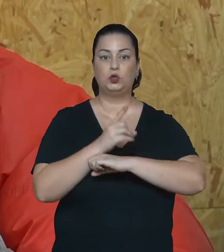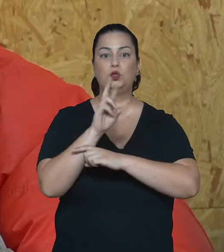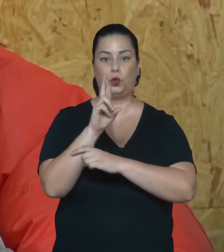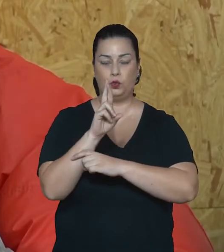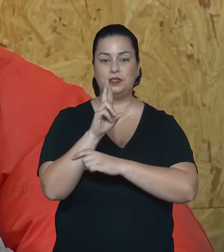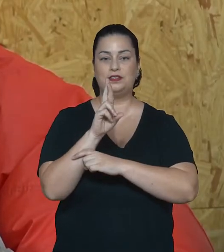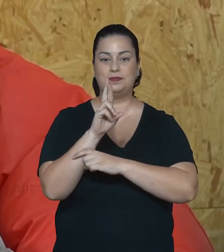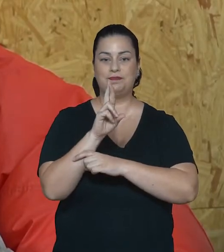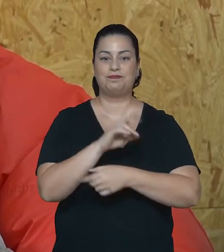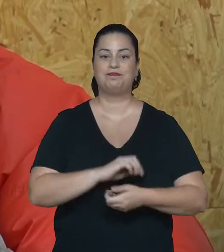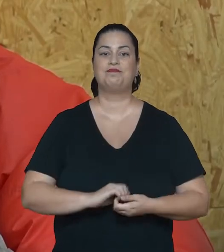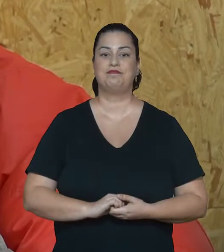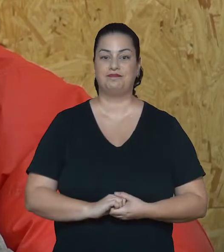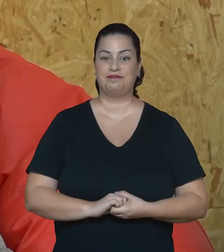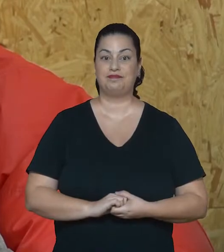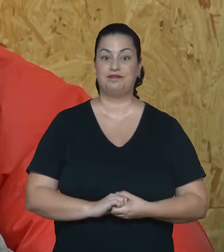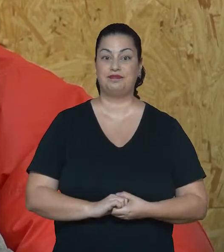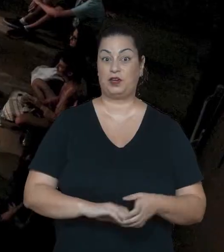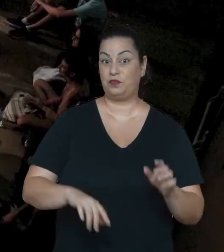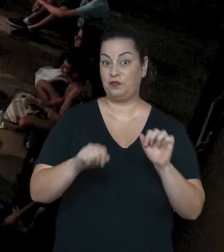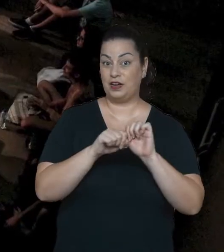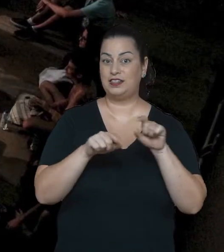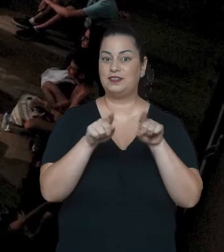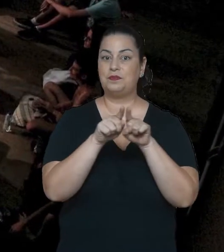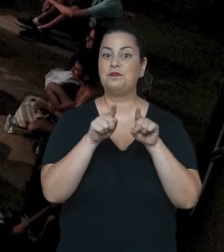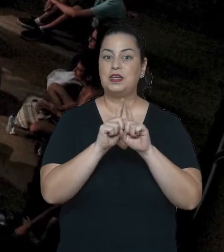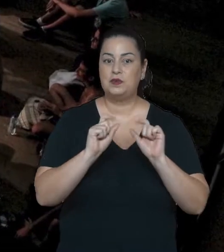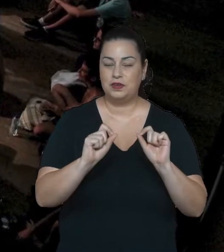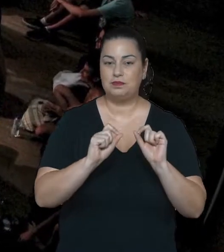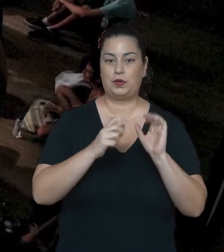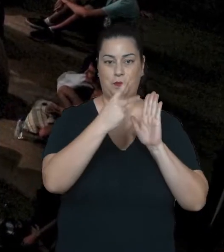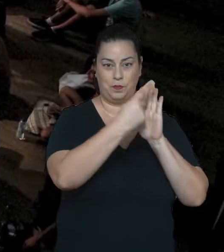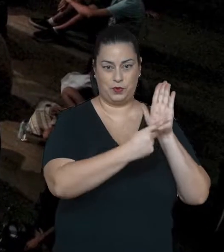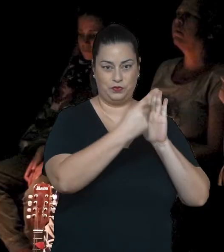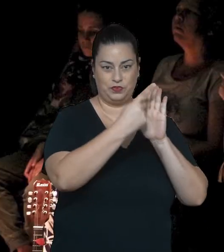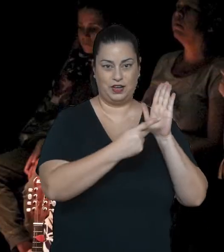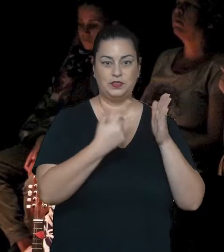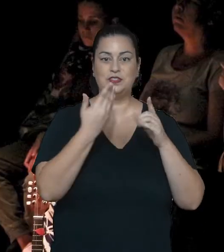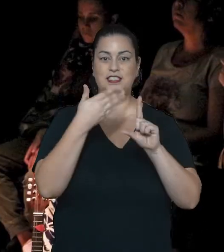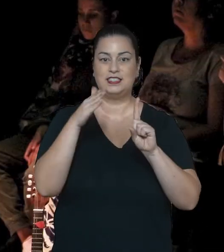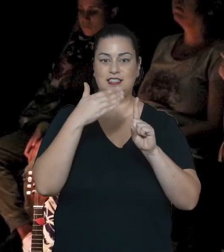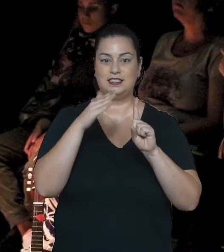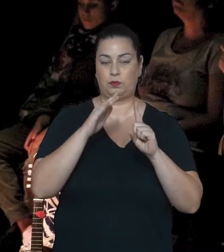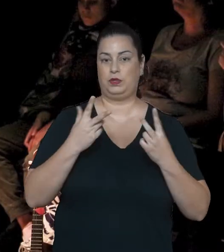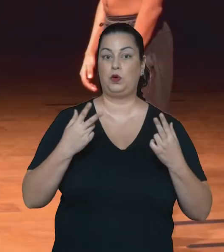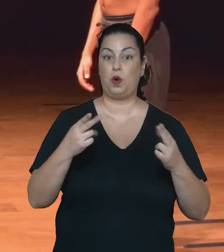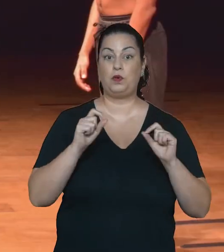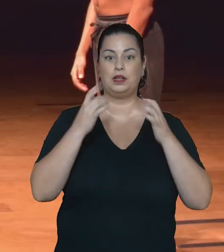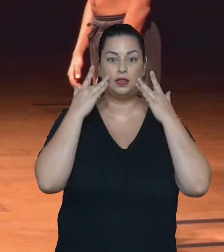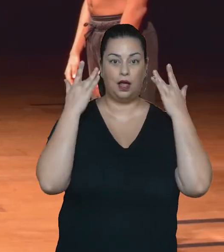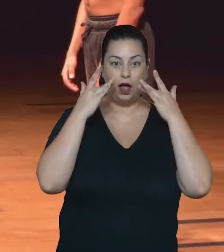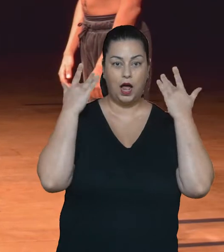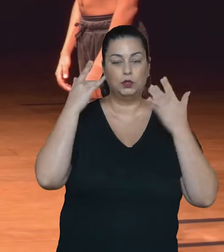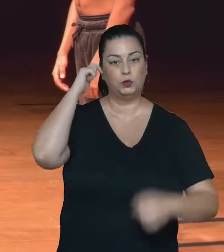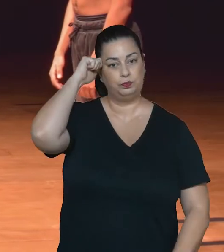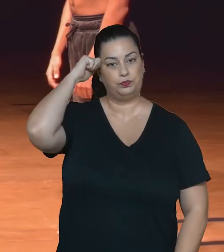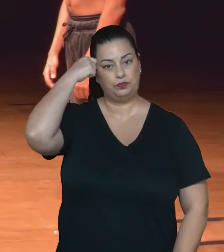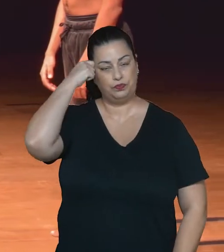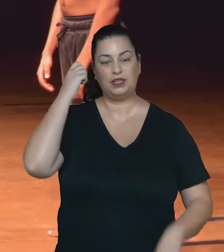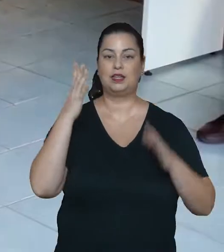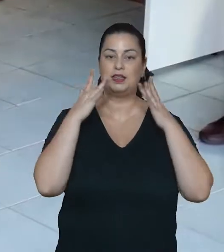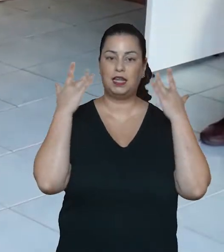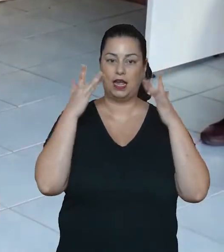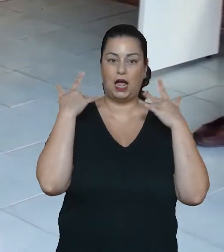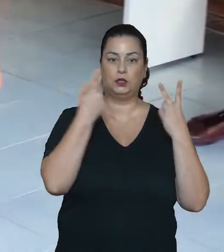todos são doutores e doutoras. Realiza também projetos de extensão, como teatro